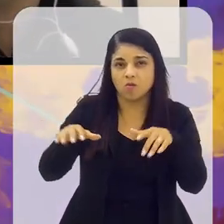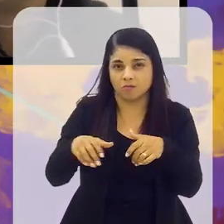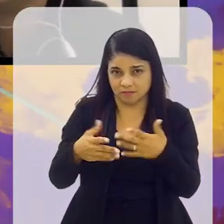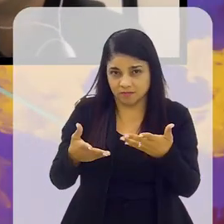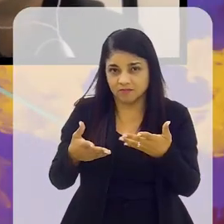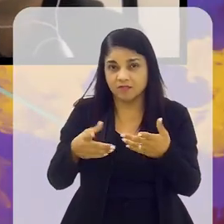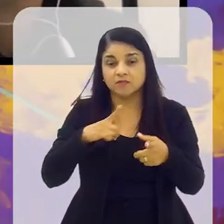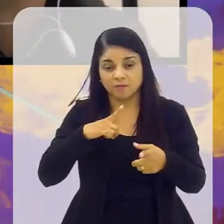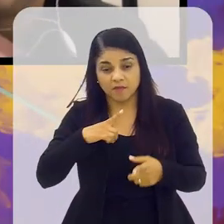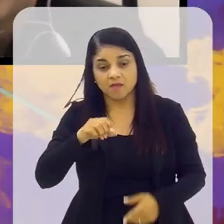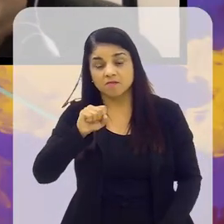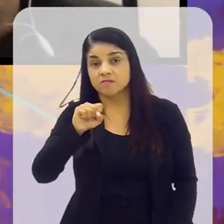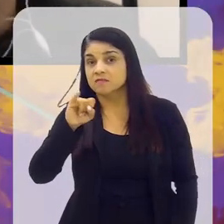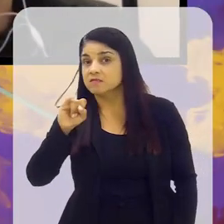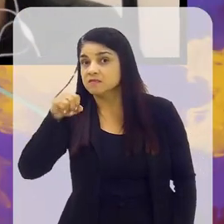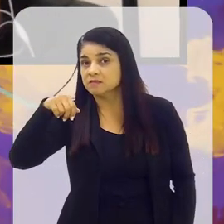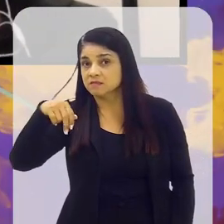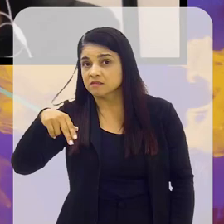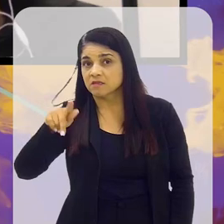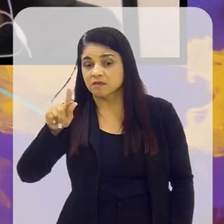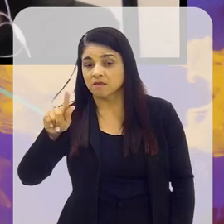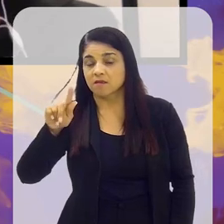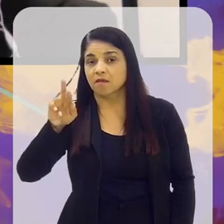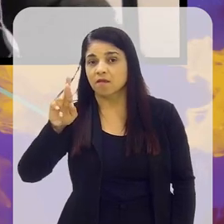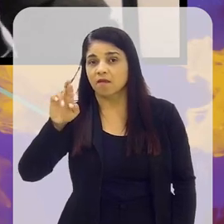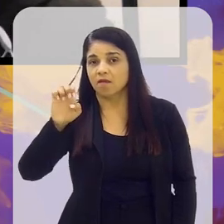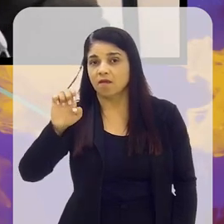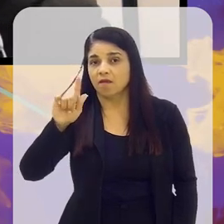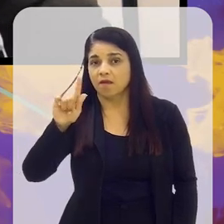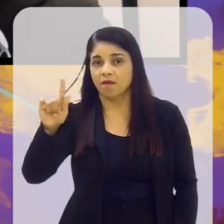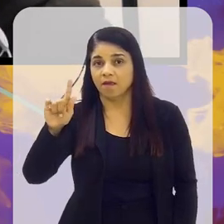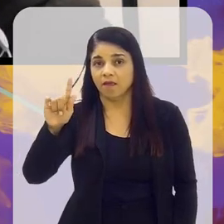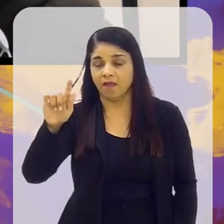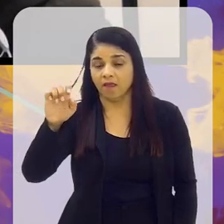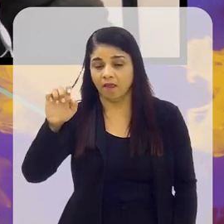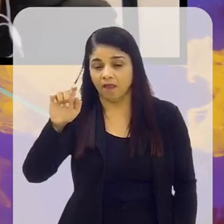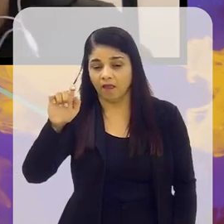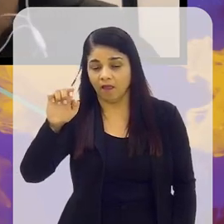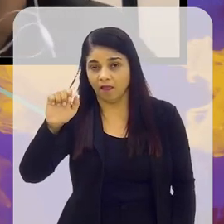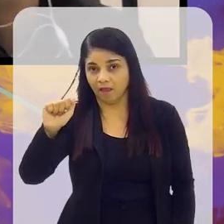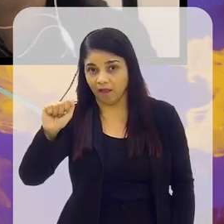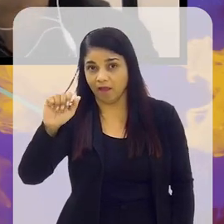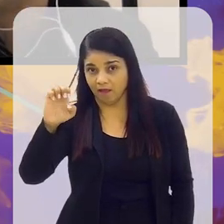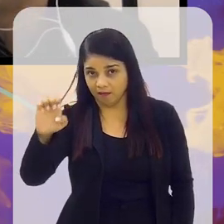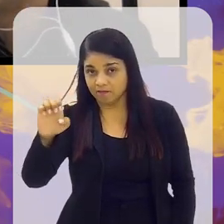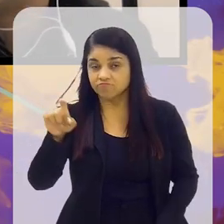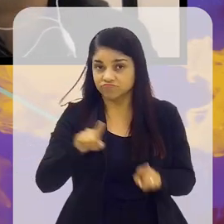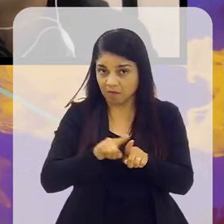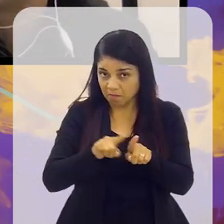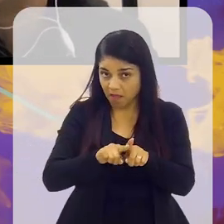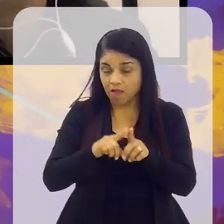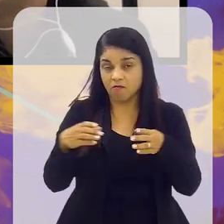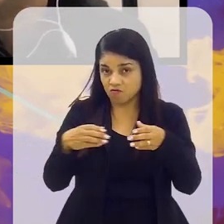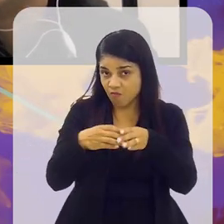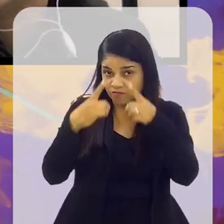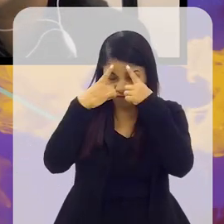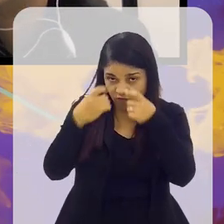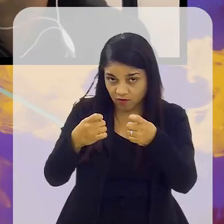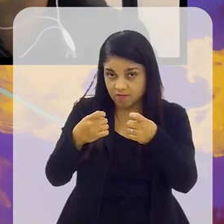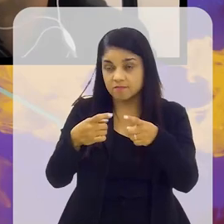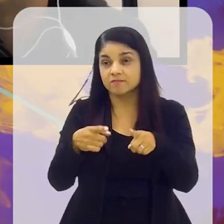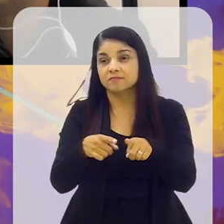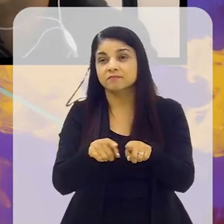os skinheads também, né? Os próprios skinheads, né? Também, isso no começo da década de 80. Hoje em dia, por exemplo, na última crise